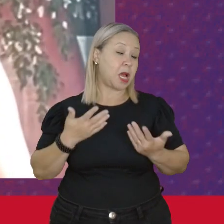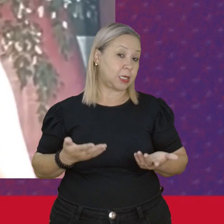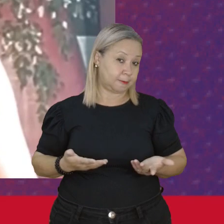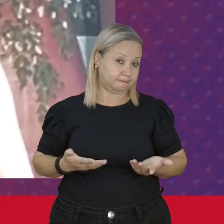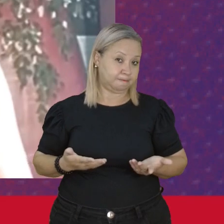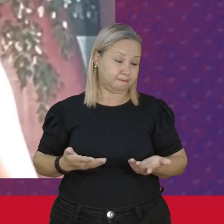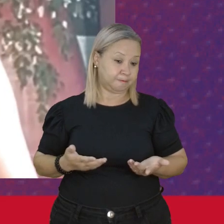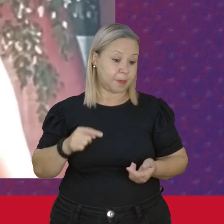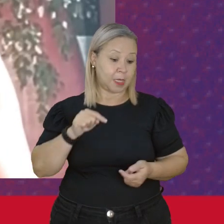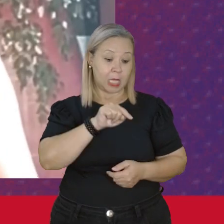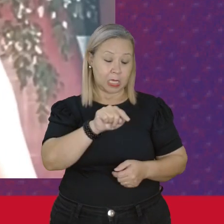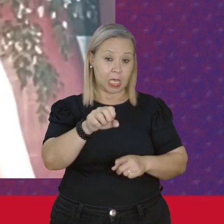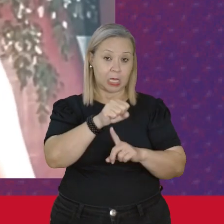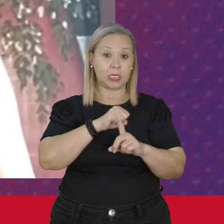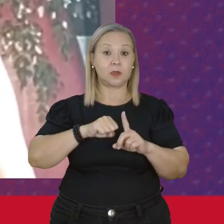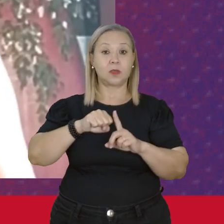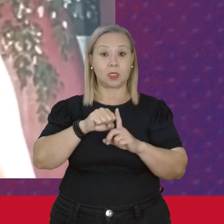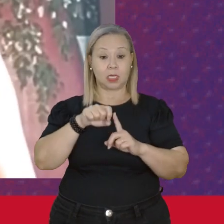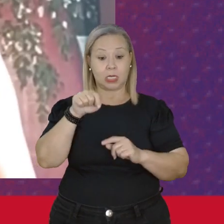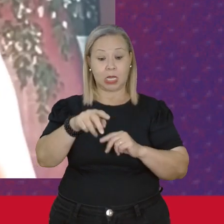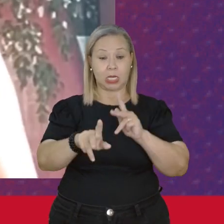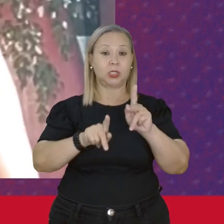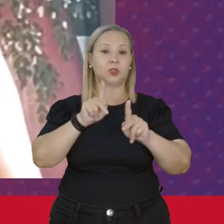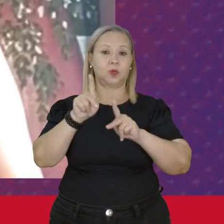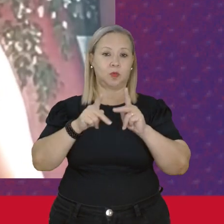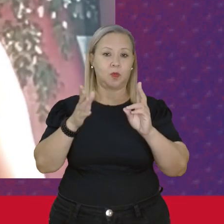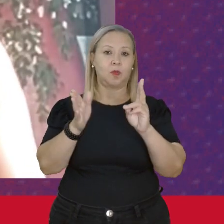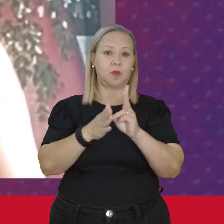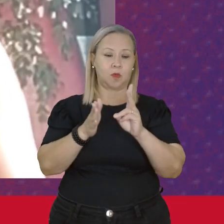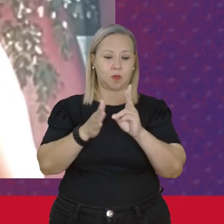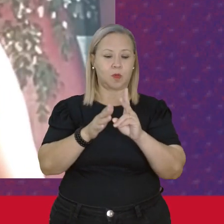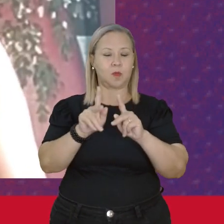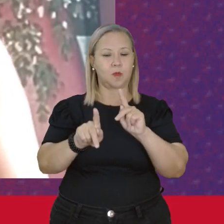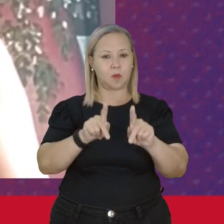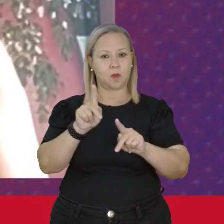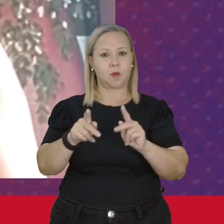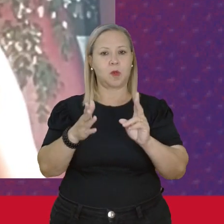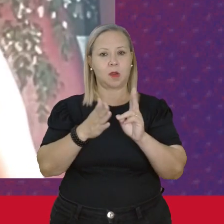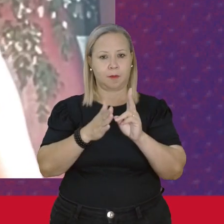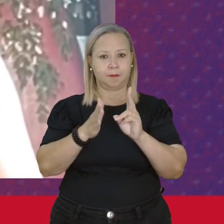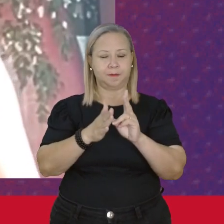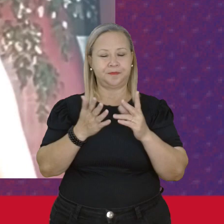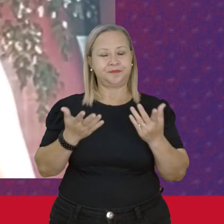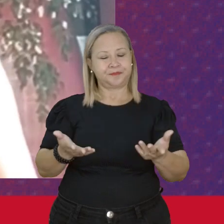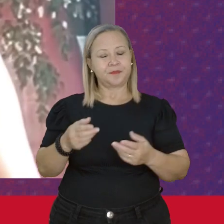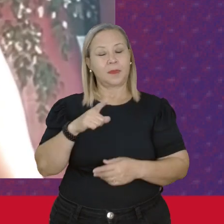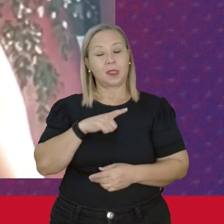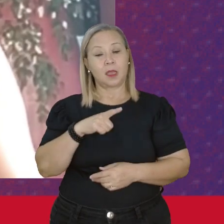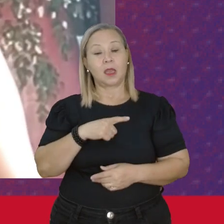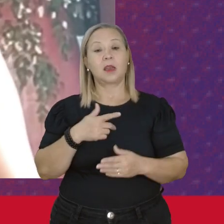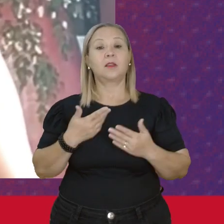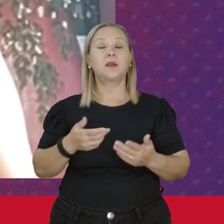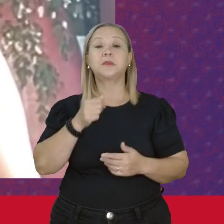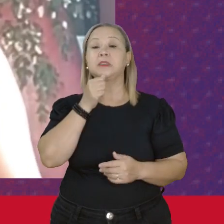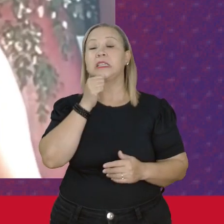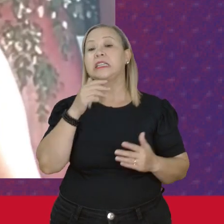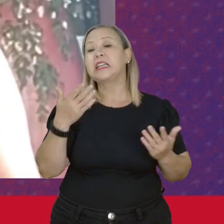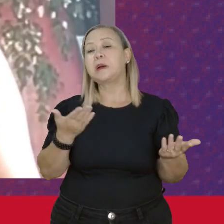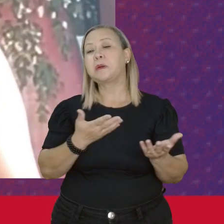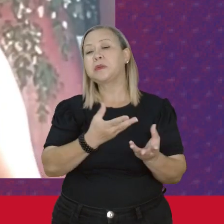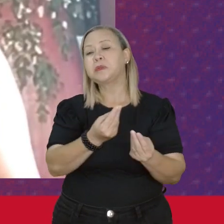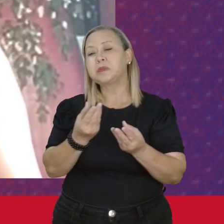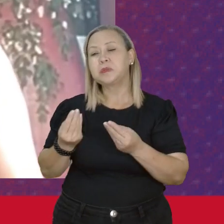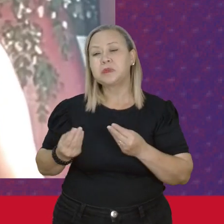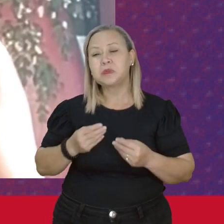Dessa sociedade Desse povo Dessa população Né Então nós temos Ainda hoje Muito